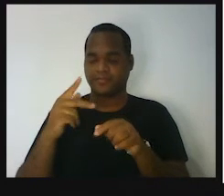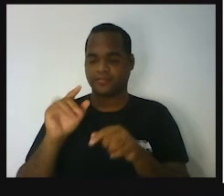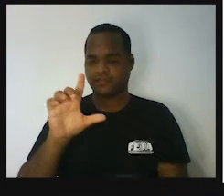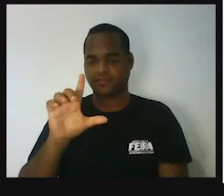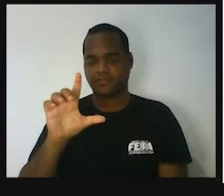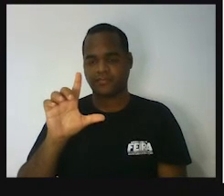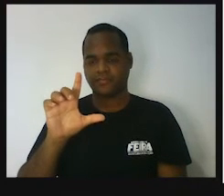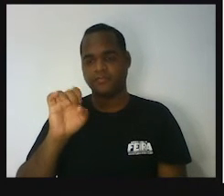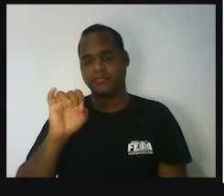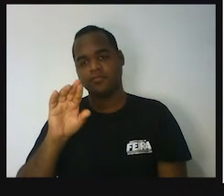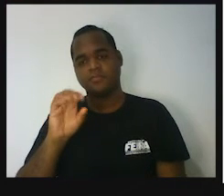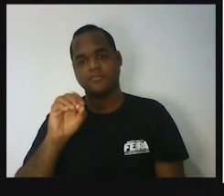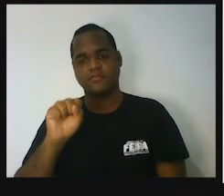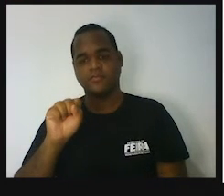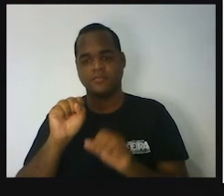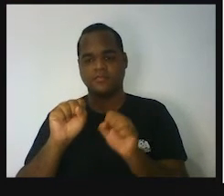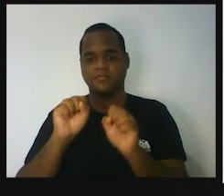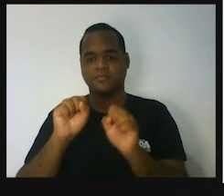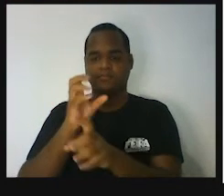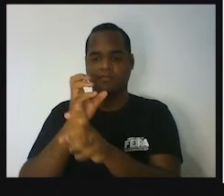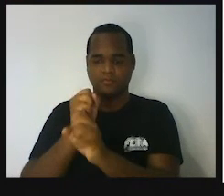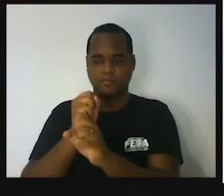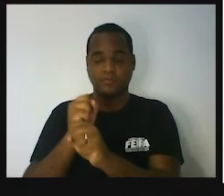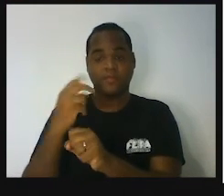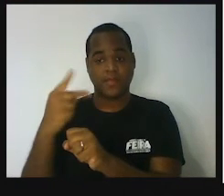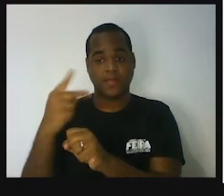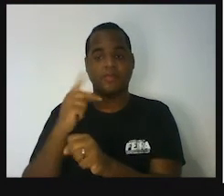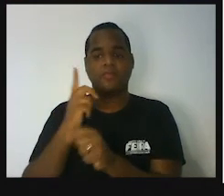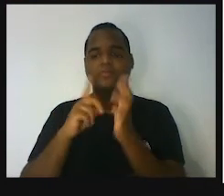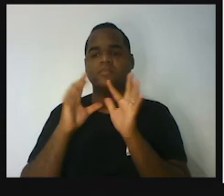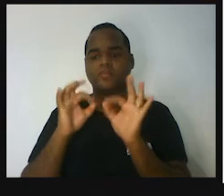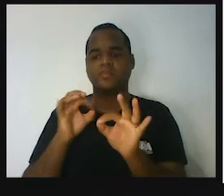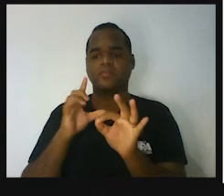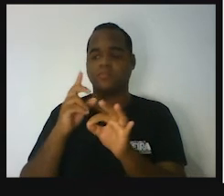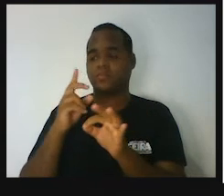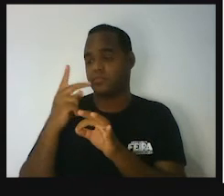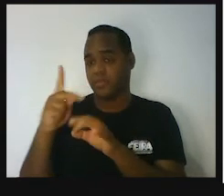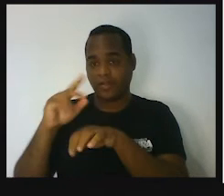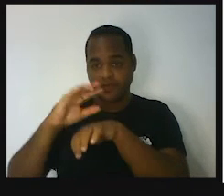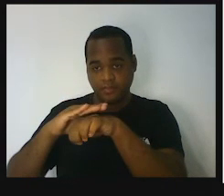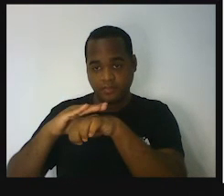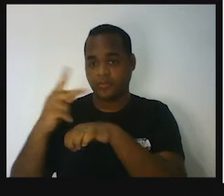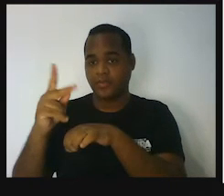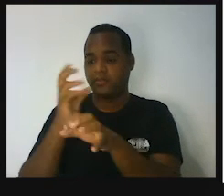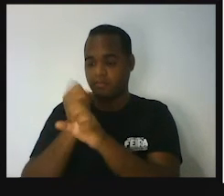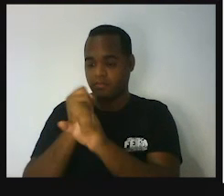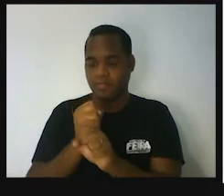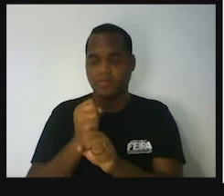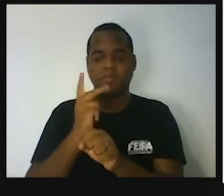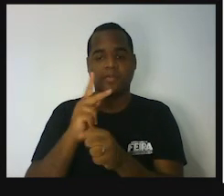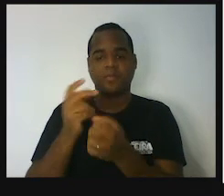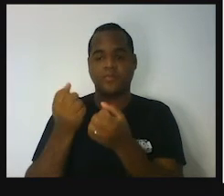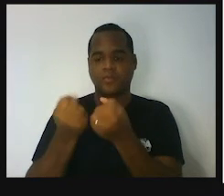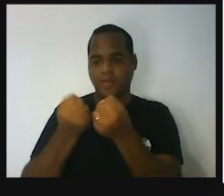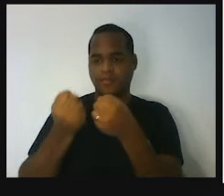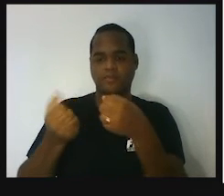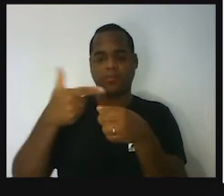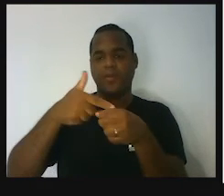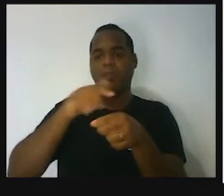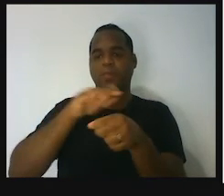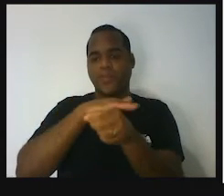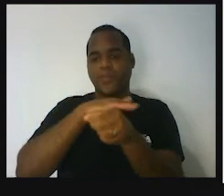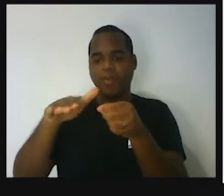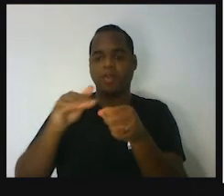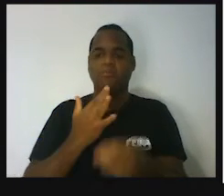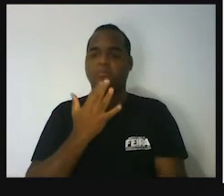pela quantidade que ela abasteceu. Se ela vai abastecer o tanque todo do carro, que é uma quantidade que a gente